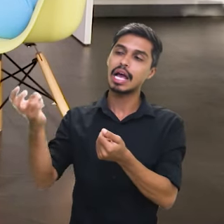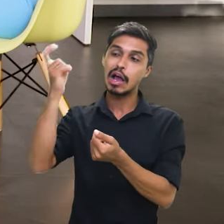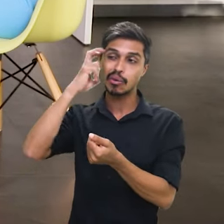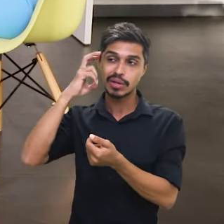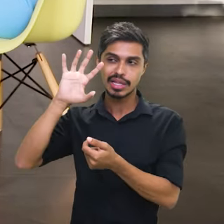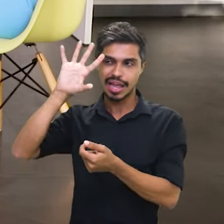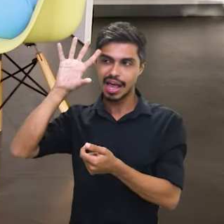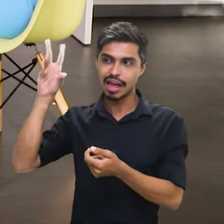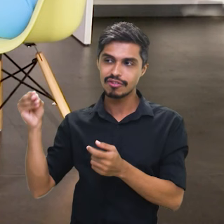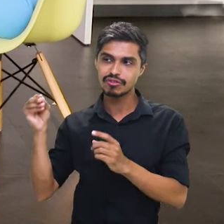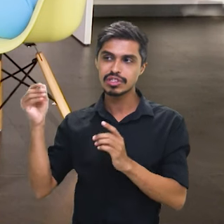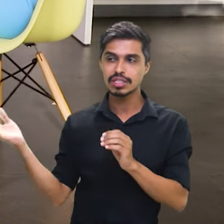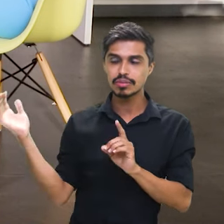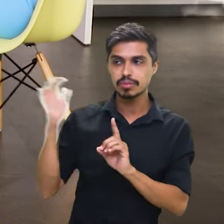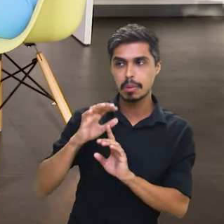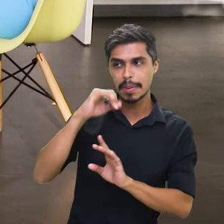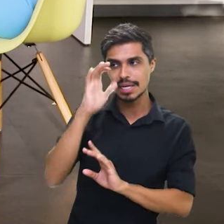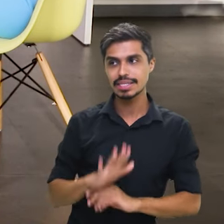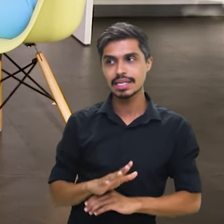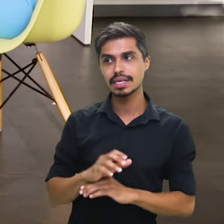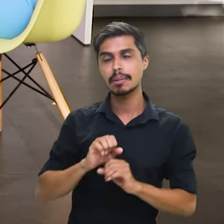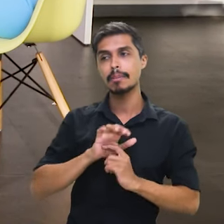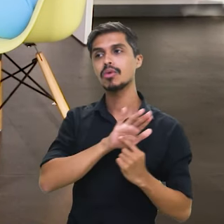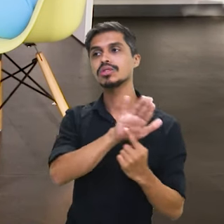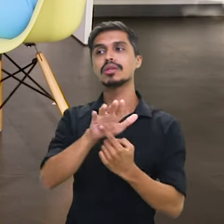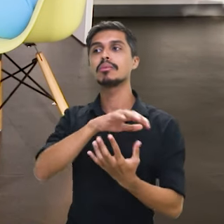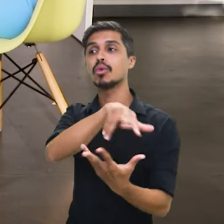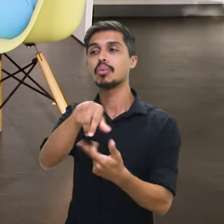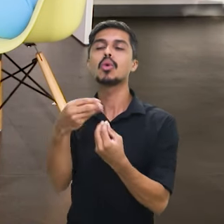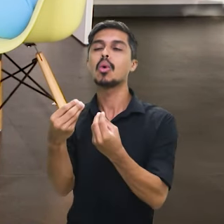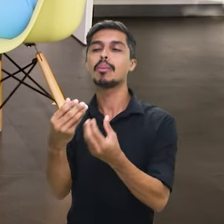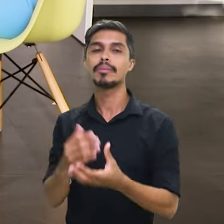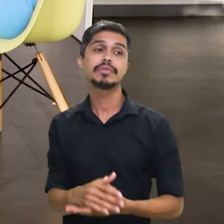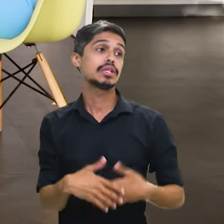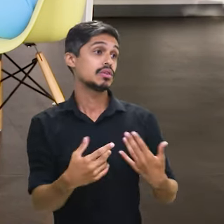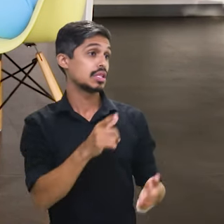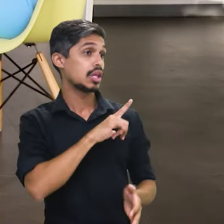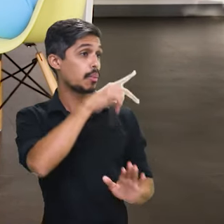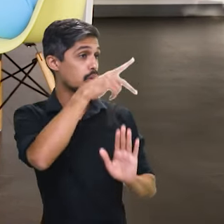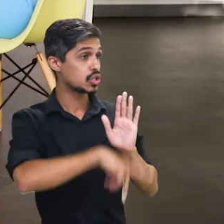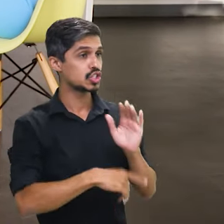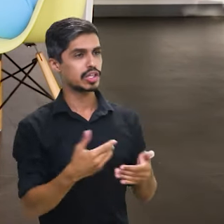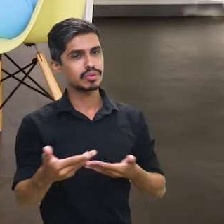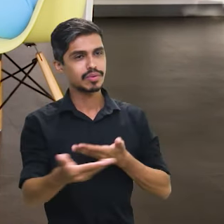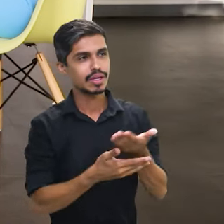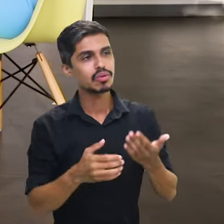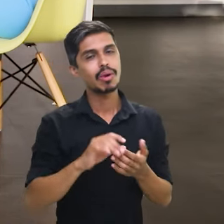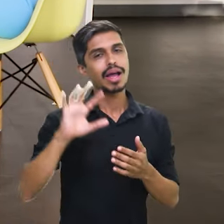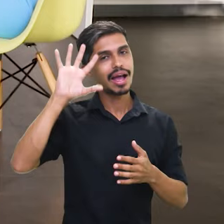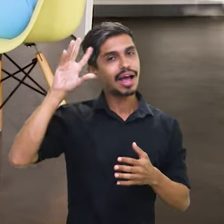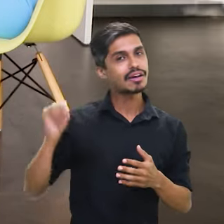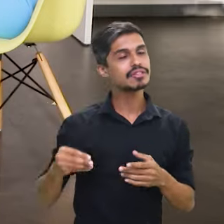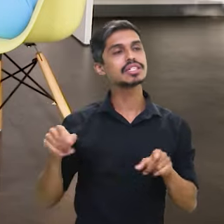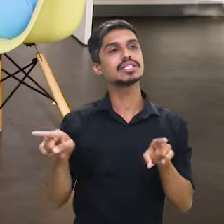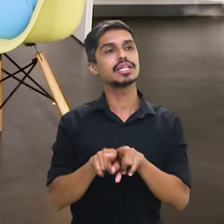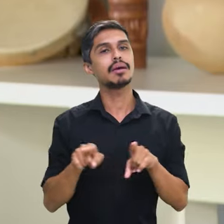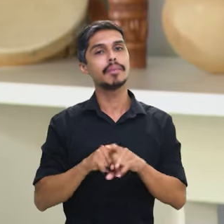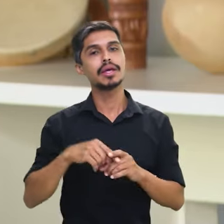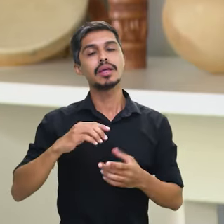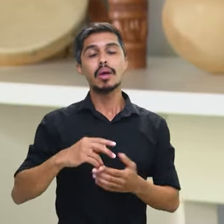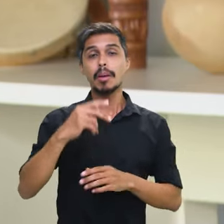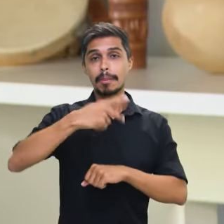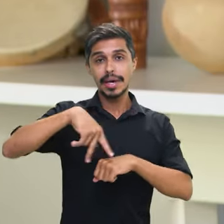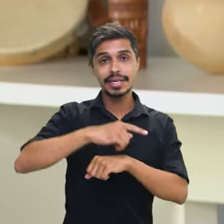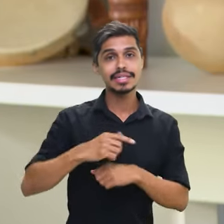cultura afro-brasileira para o mundo? Bem, nós temos feito um programa de cooperação agora com a África, com